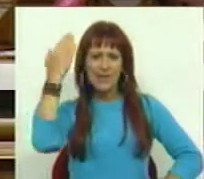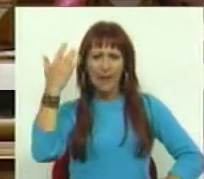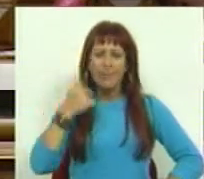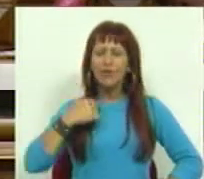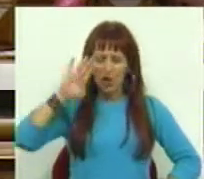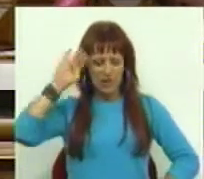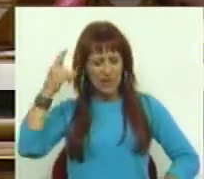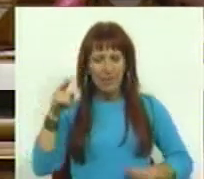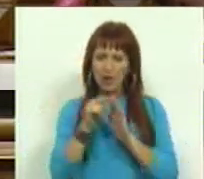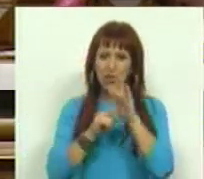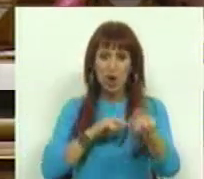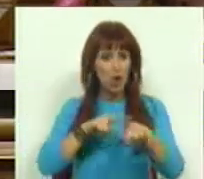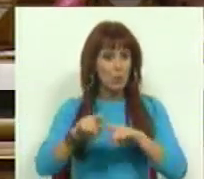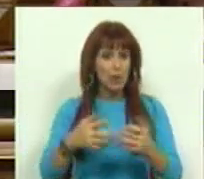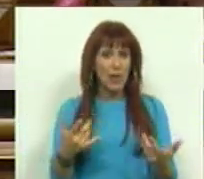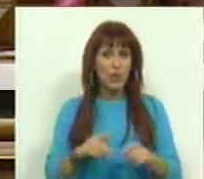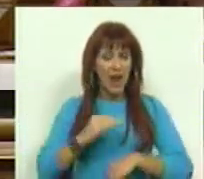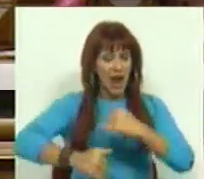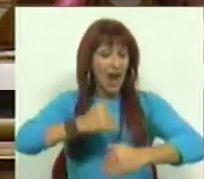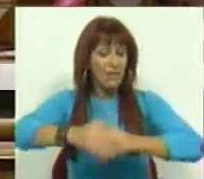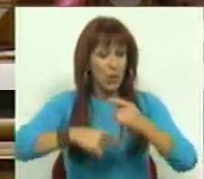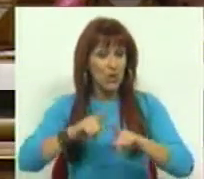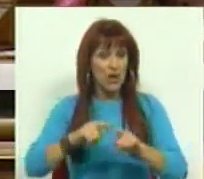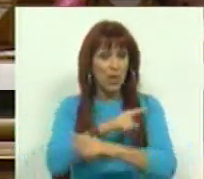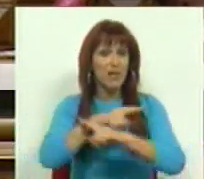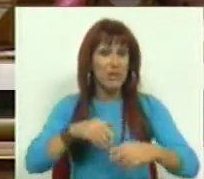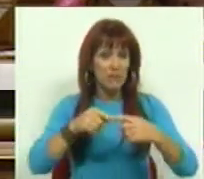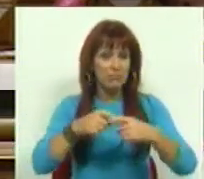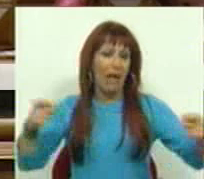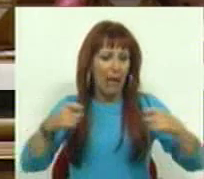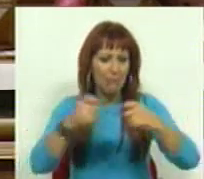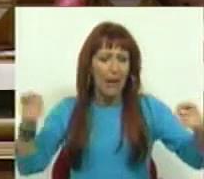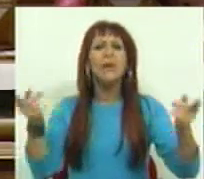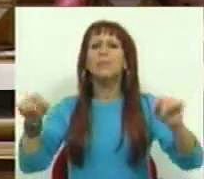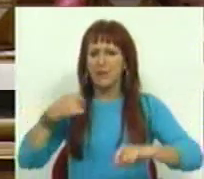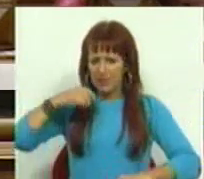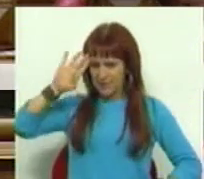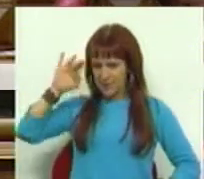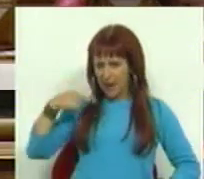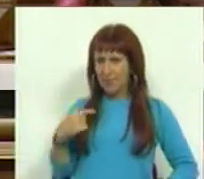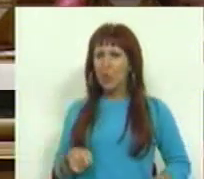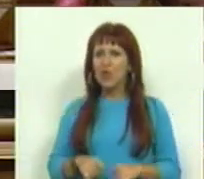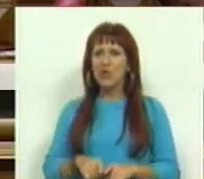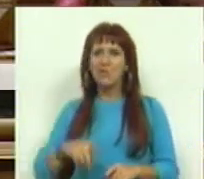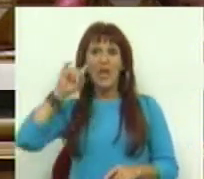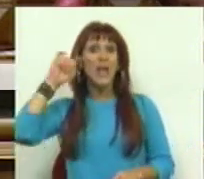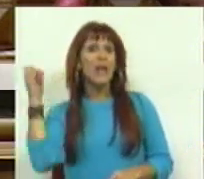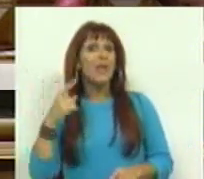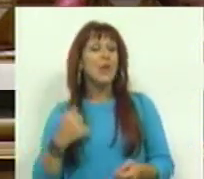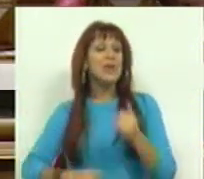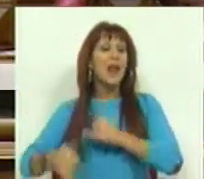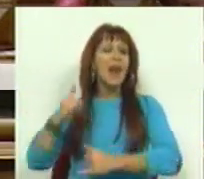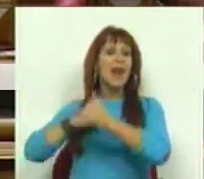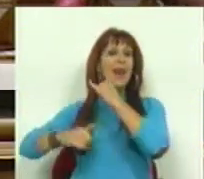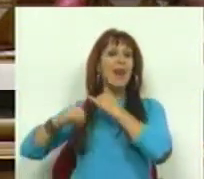que o Estatuto dos Deputados tem avançado com impedimentos e compatibilidades, mas também sabemos que houve revisões em que se andou